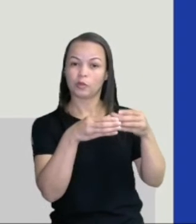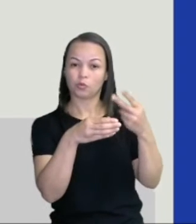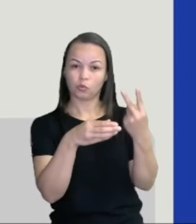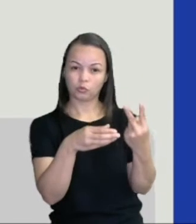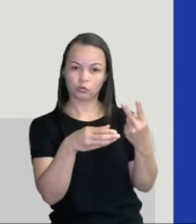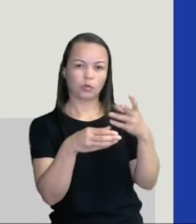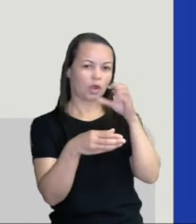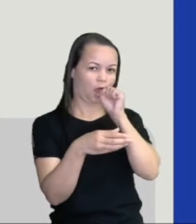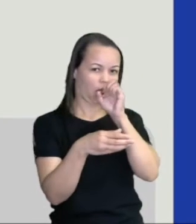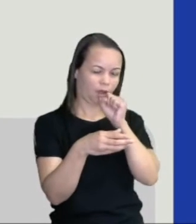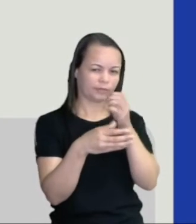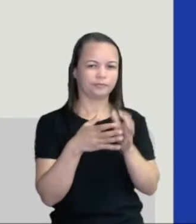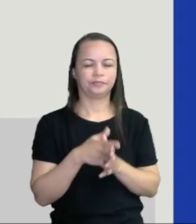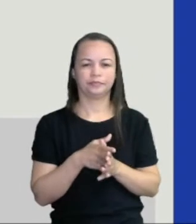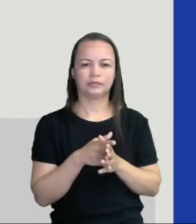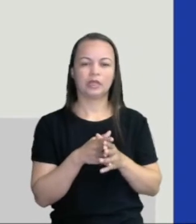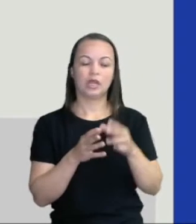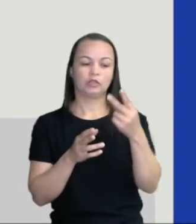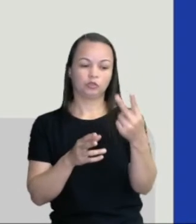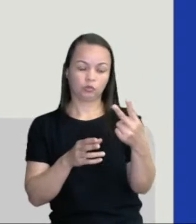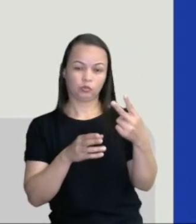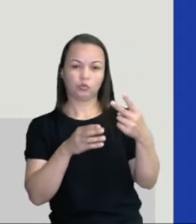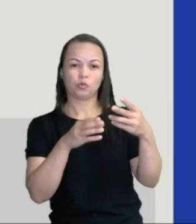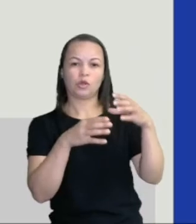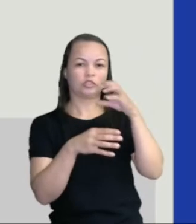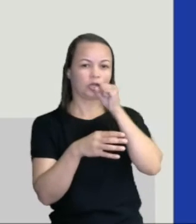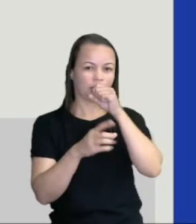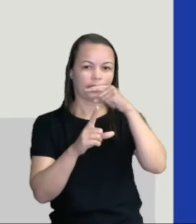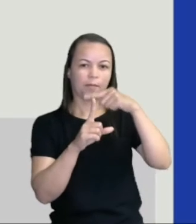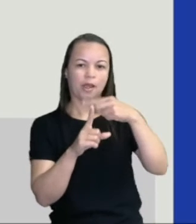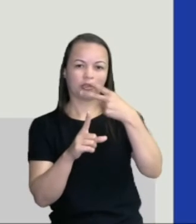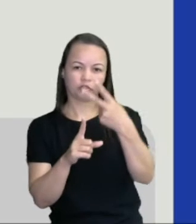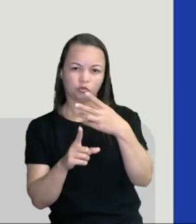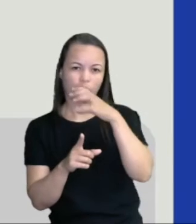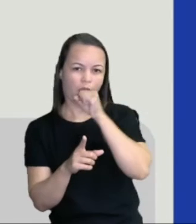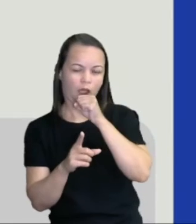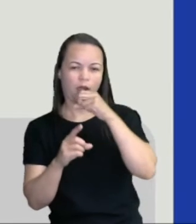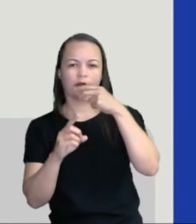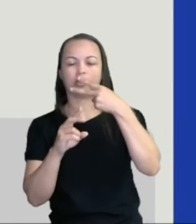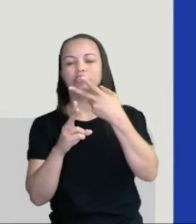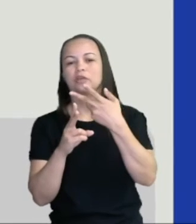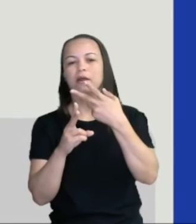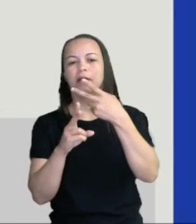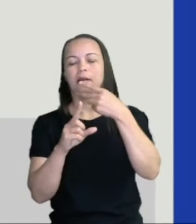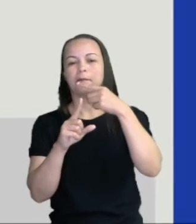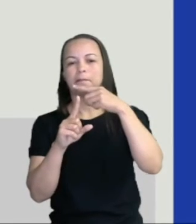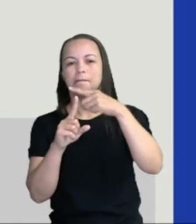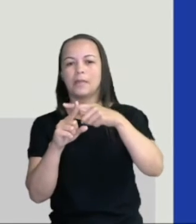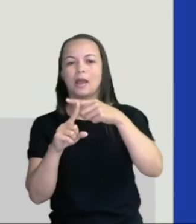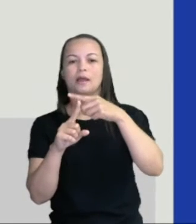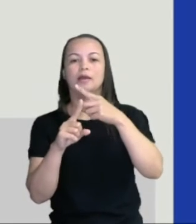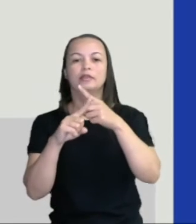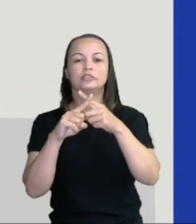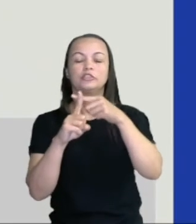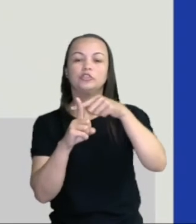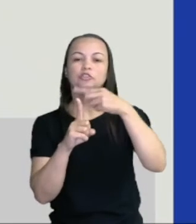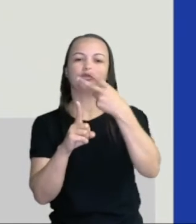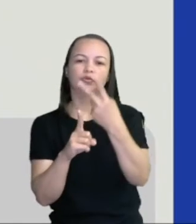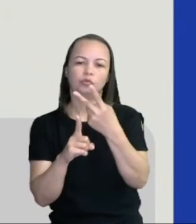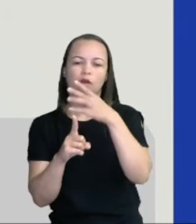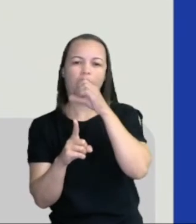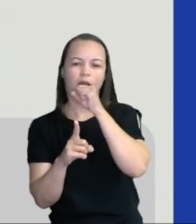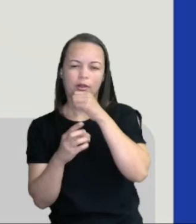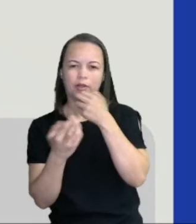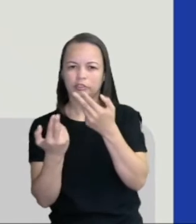veja a representação aí. 2 laranjas mais 2 laranjas mais 2 laranjas igual a 6 laranjas. Nessa